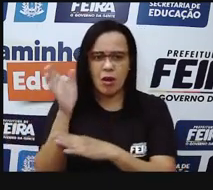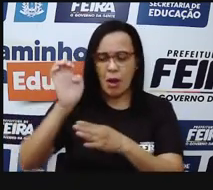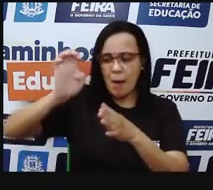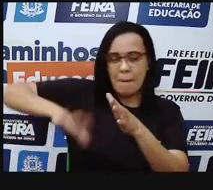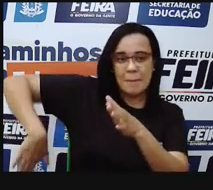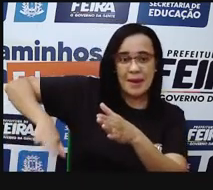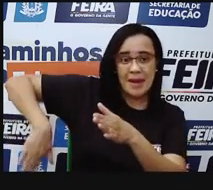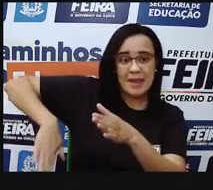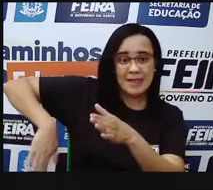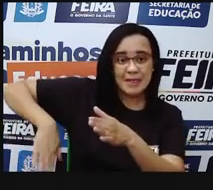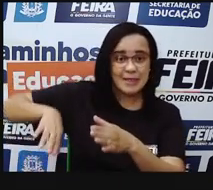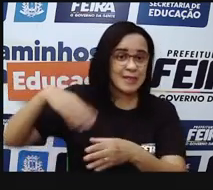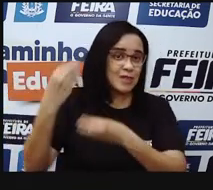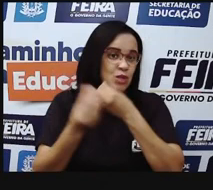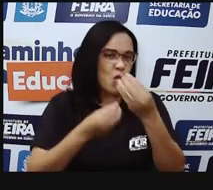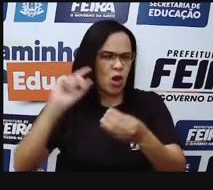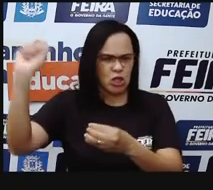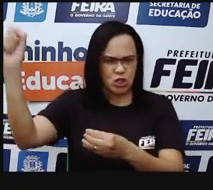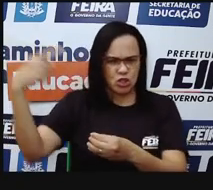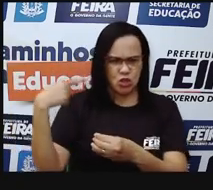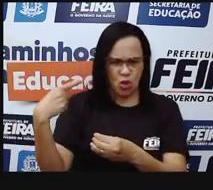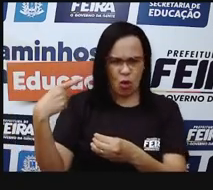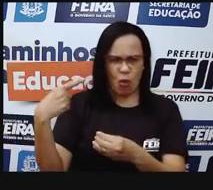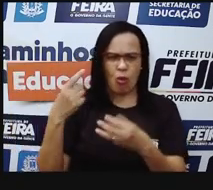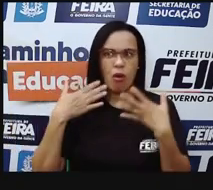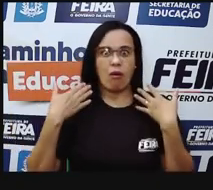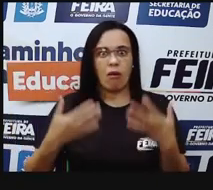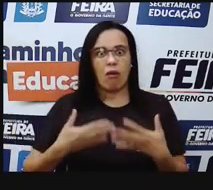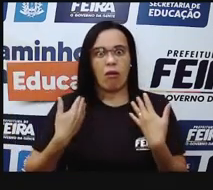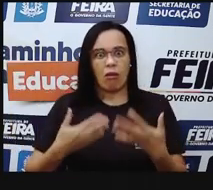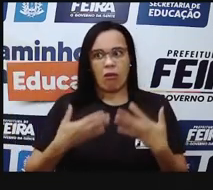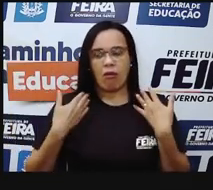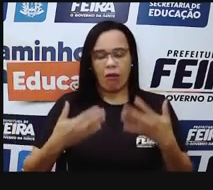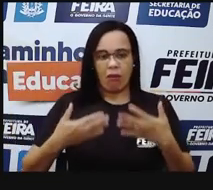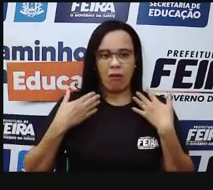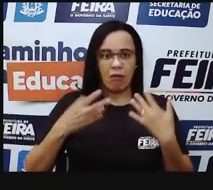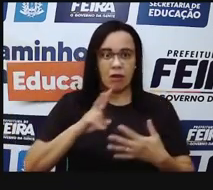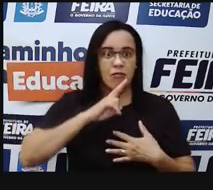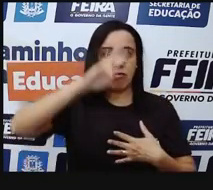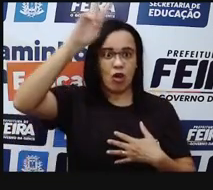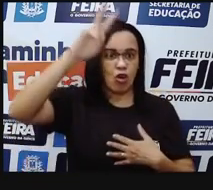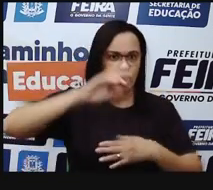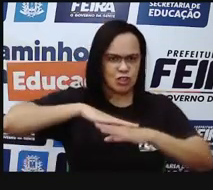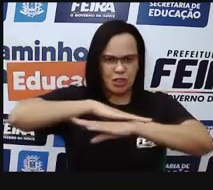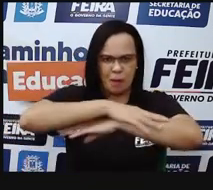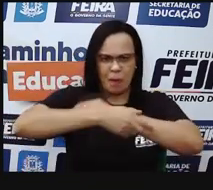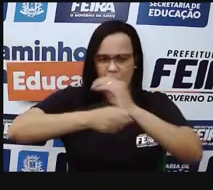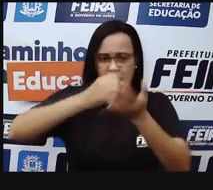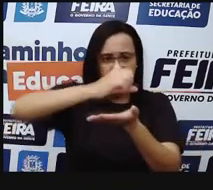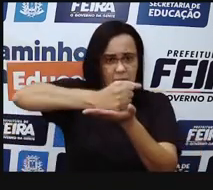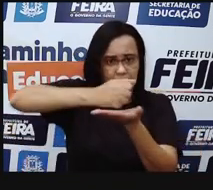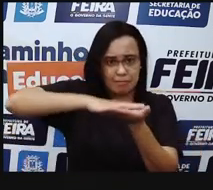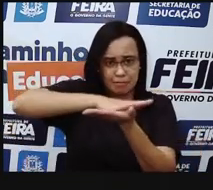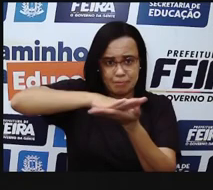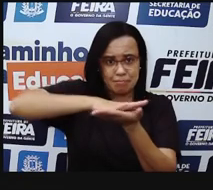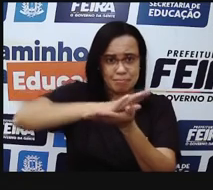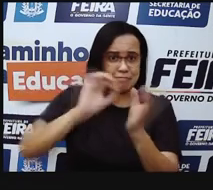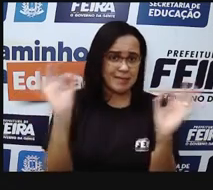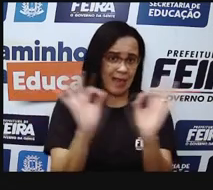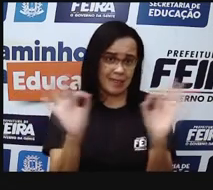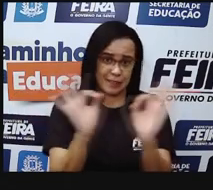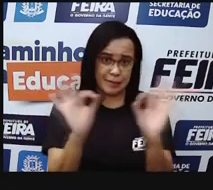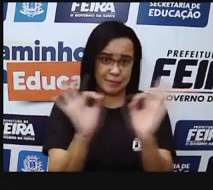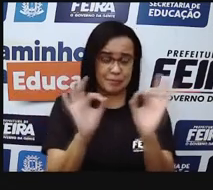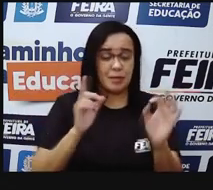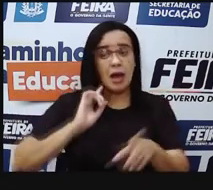aí você tomou sol demais, não passou protetor solar, não se cuidou, e aí depois começou a despelar,